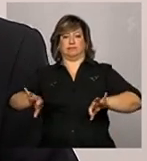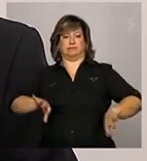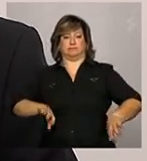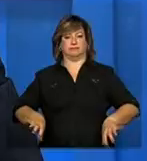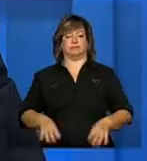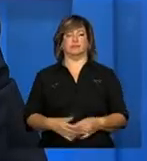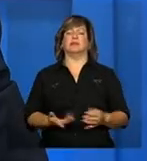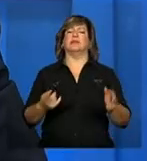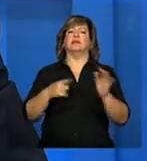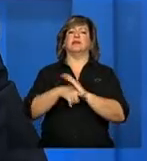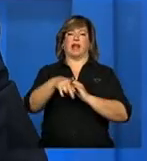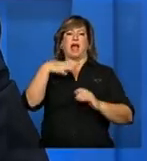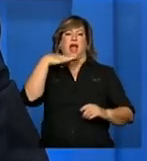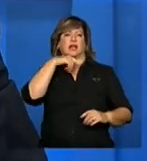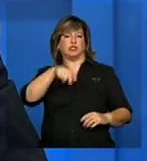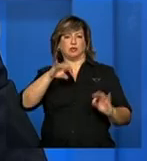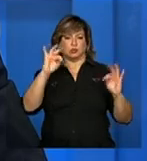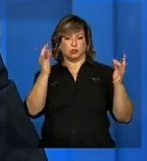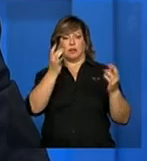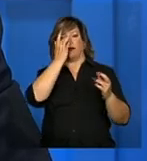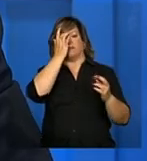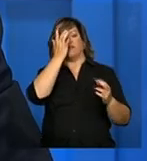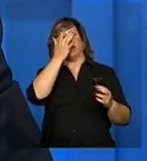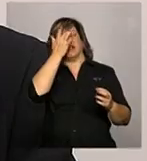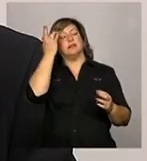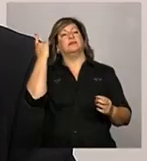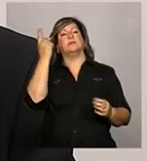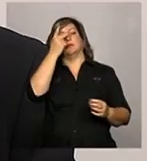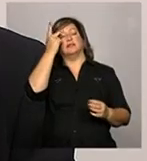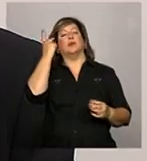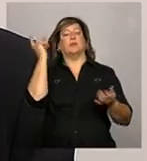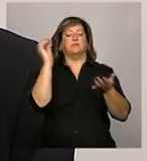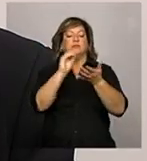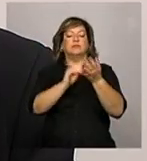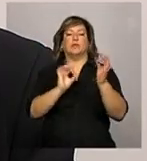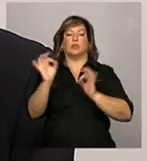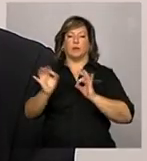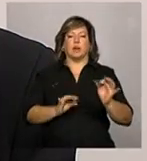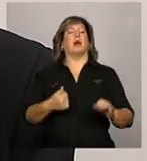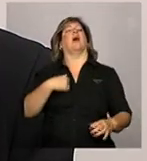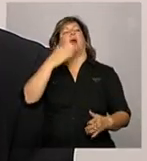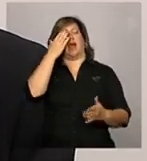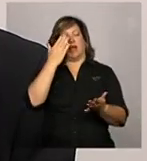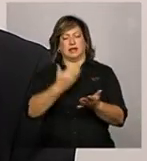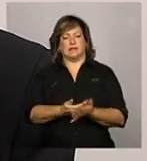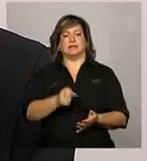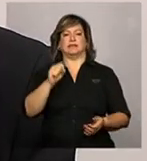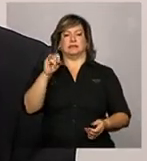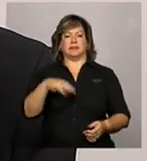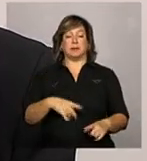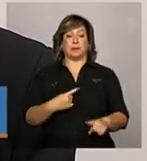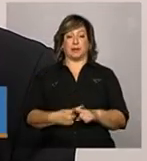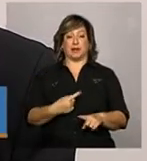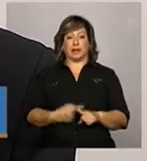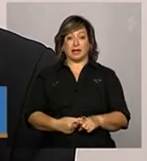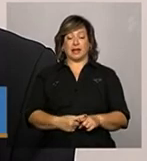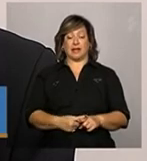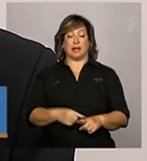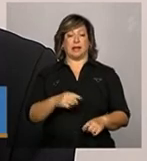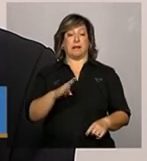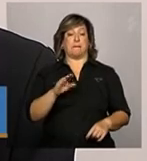isso vai facilitar o preenchimento? Acredito que sim, Lúcia, porque basicamente o